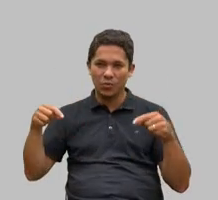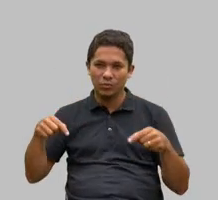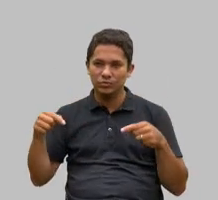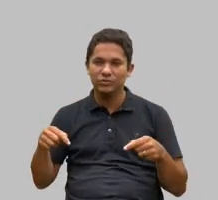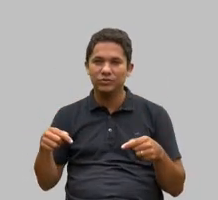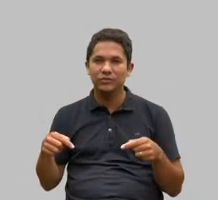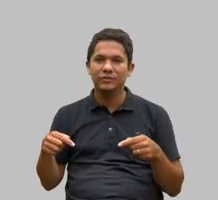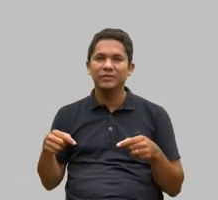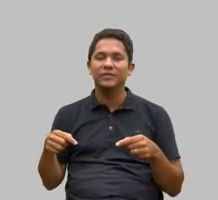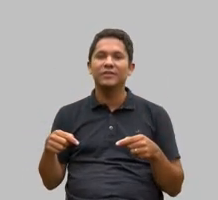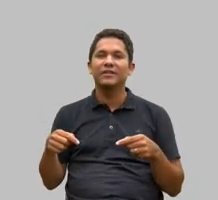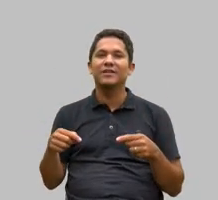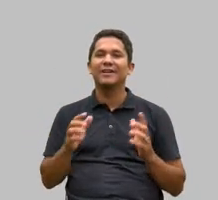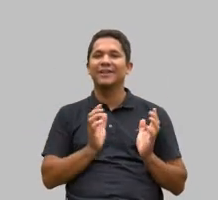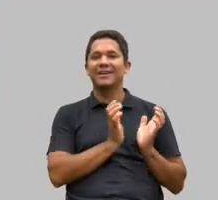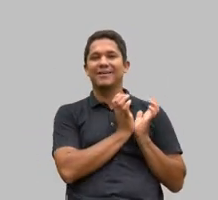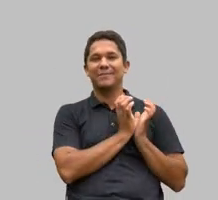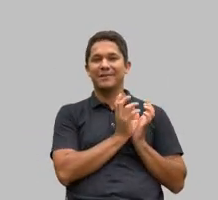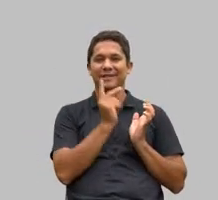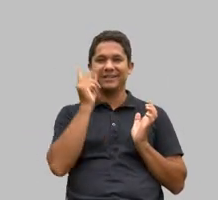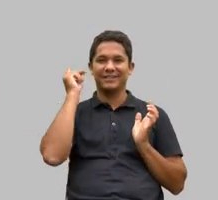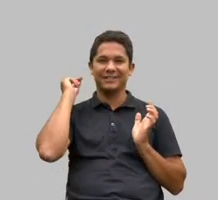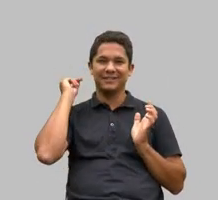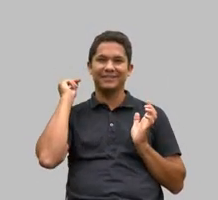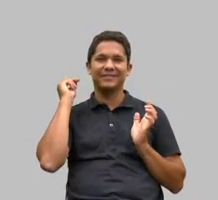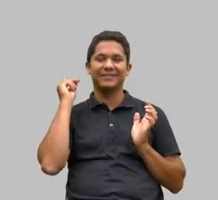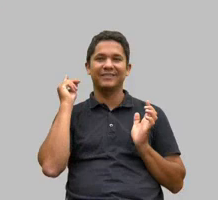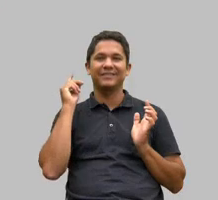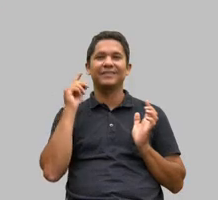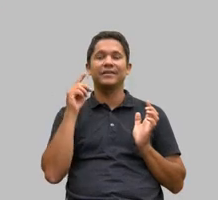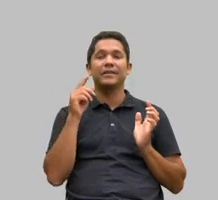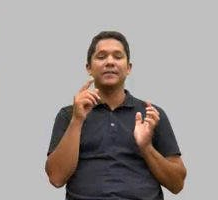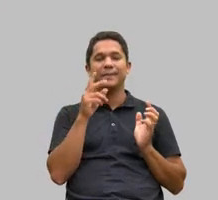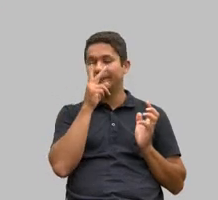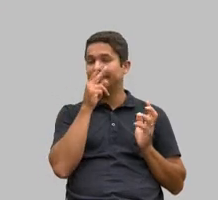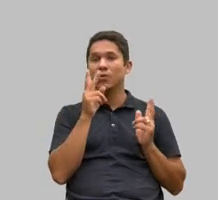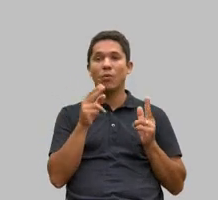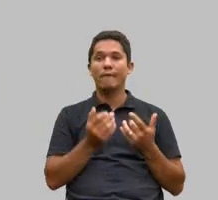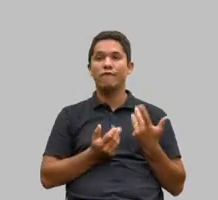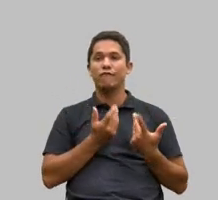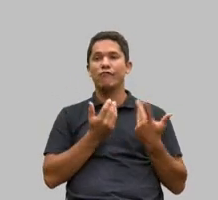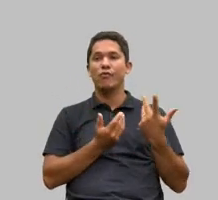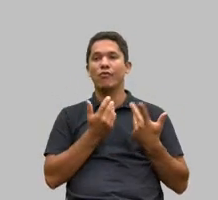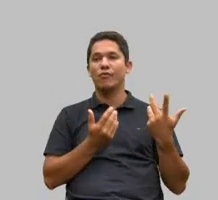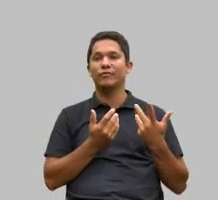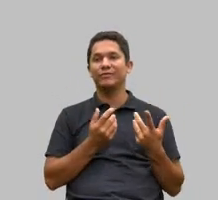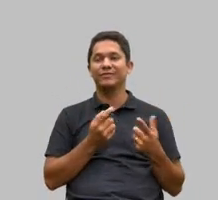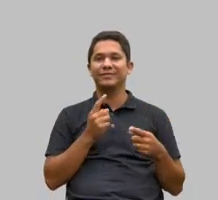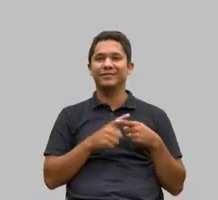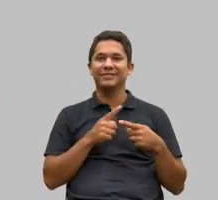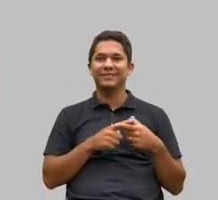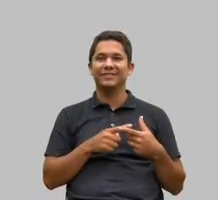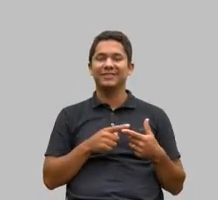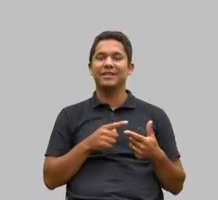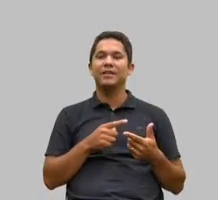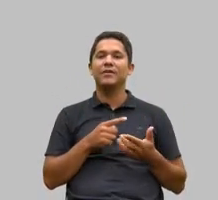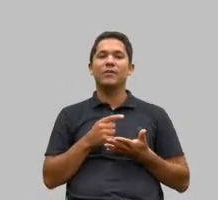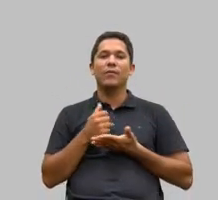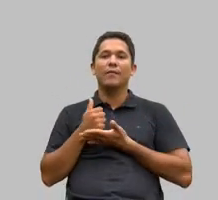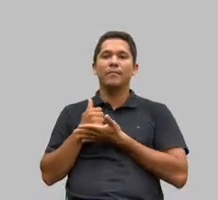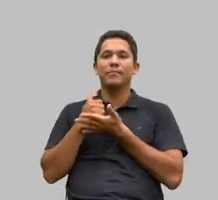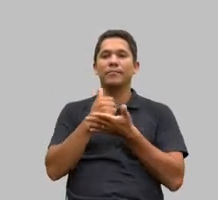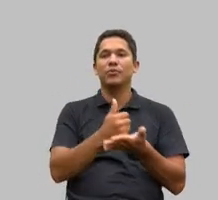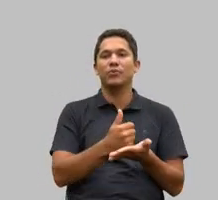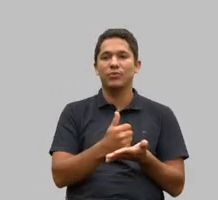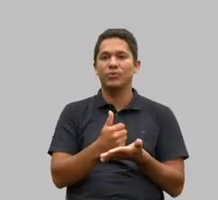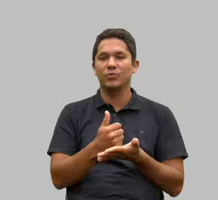que a Pai daquele tempo pegava fogo porque tinha apoio do Estado nós